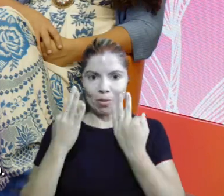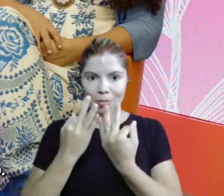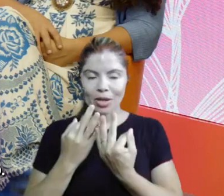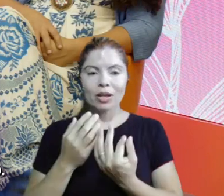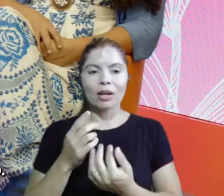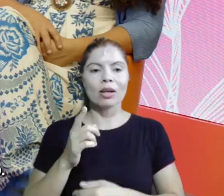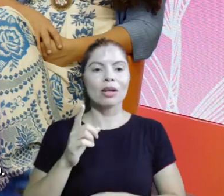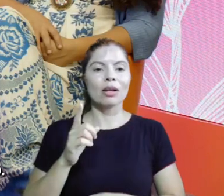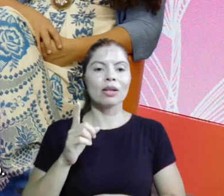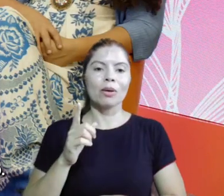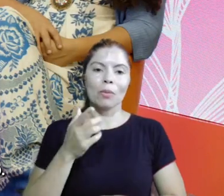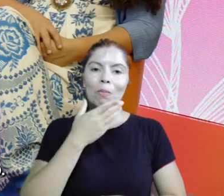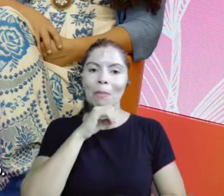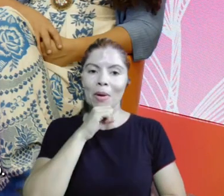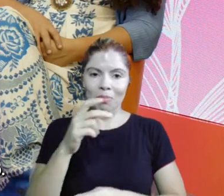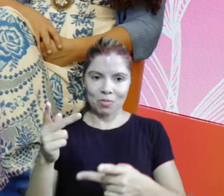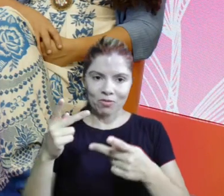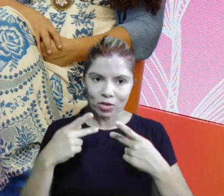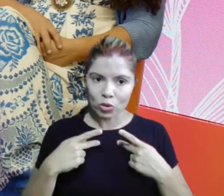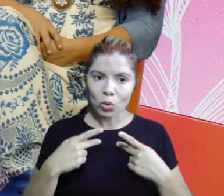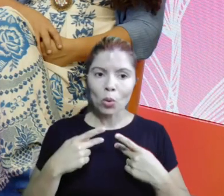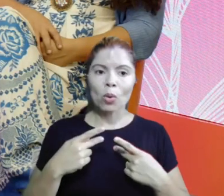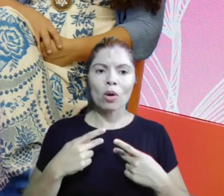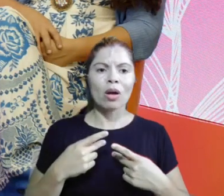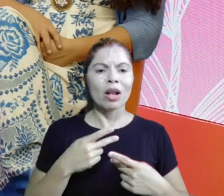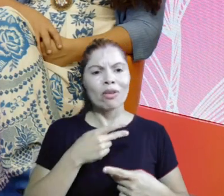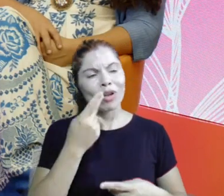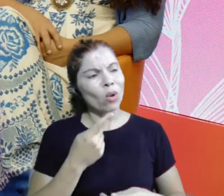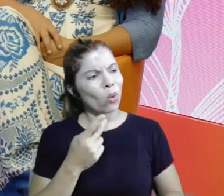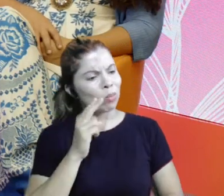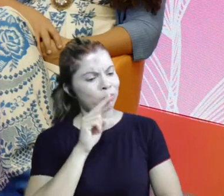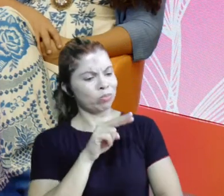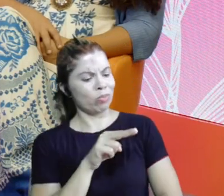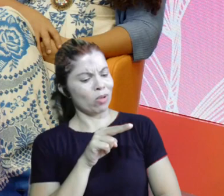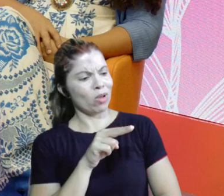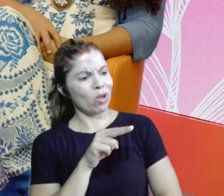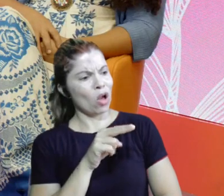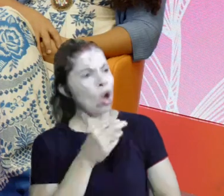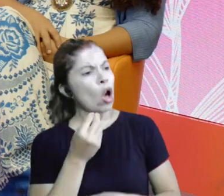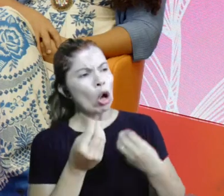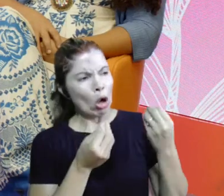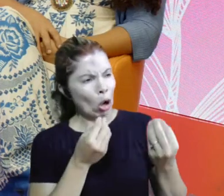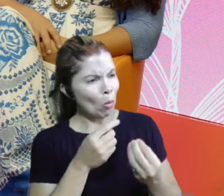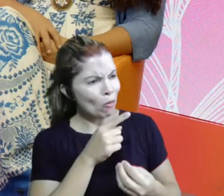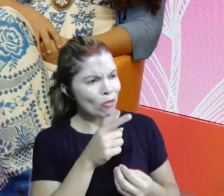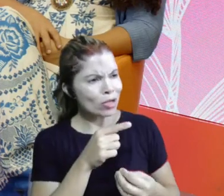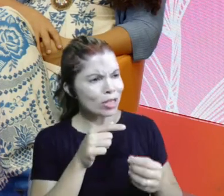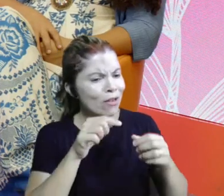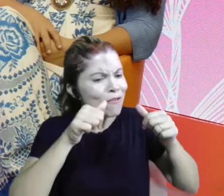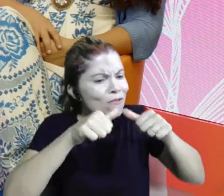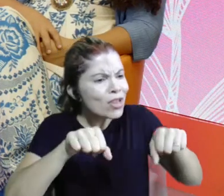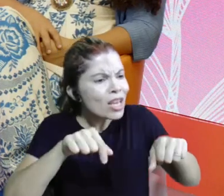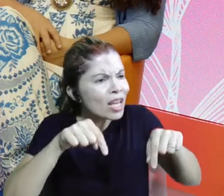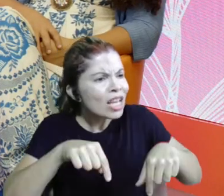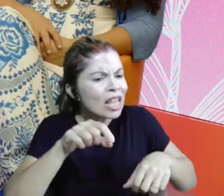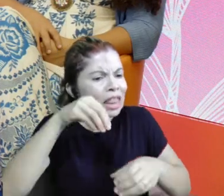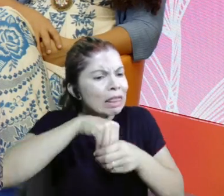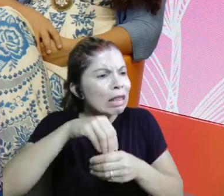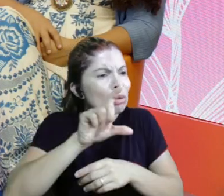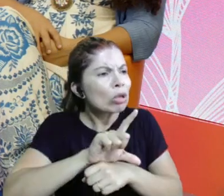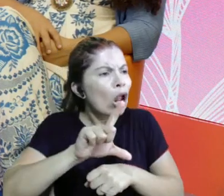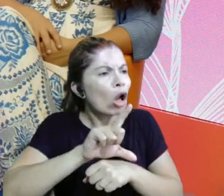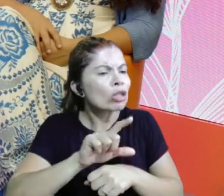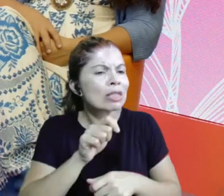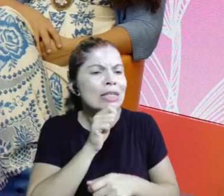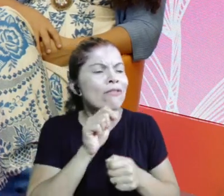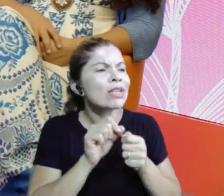Ribeirão, aí ele foi lá em São José do Rio Preto, aí ele virou e falou assim, não sei como que ela consegue ficar nessa loja sem fazer nada. Eu falei, nada, pai? Como assim? Eu faço